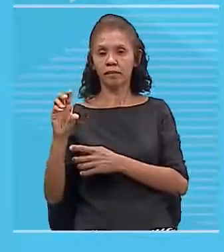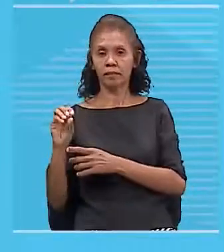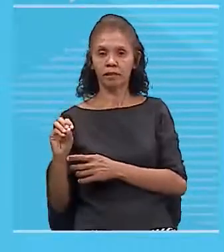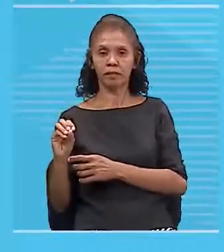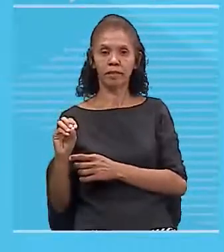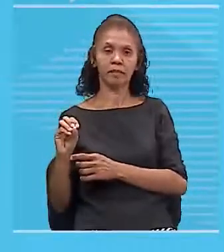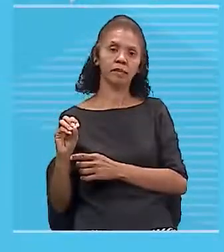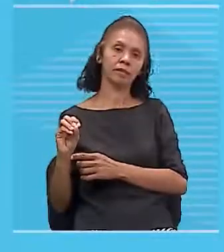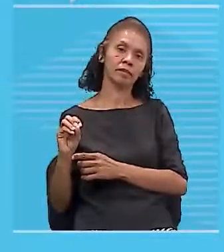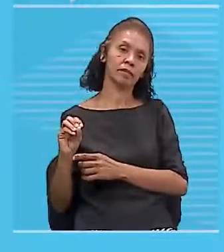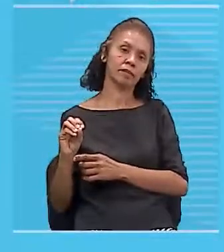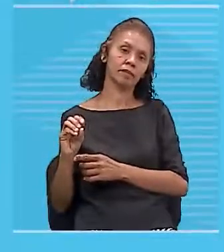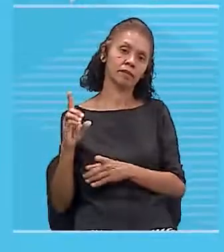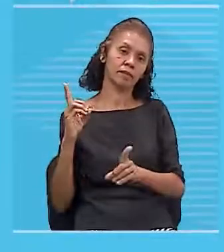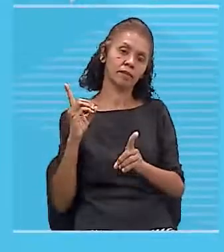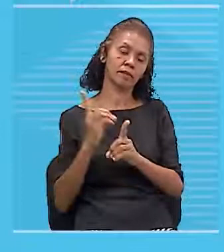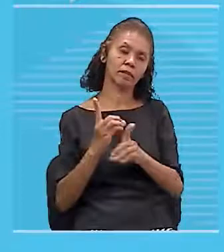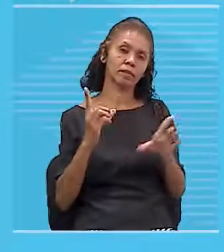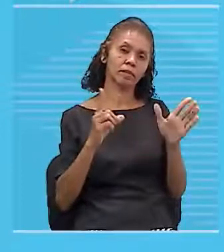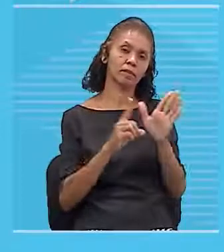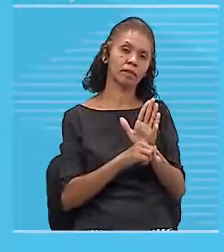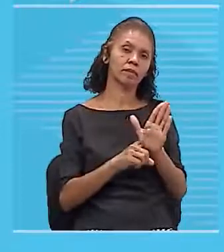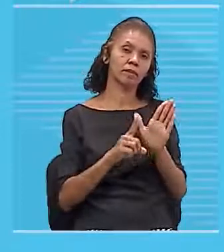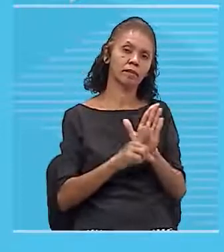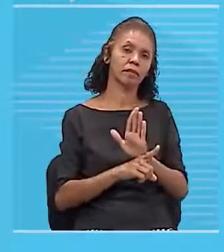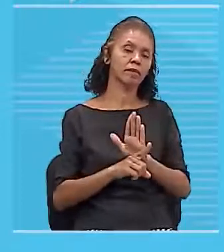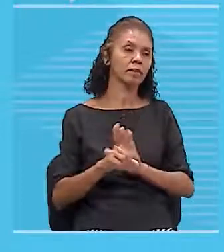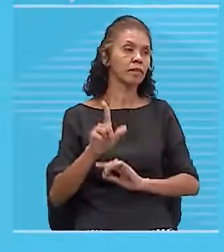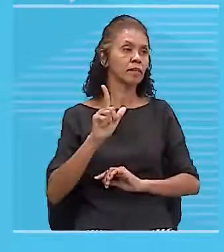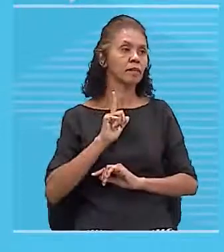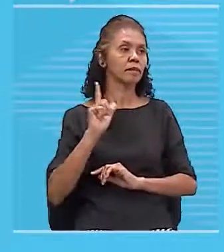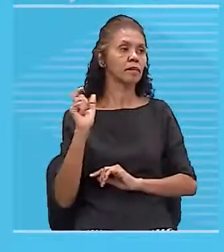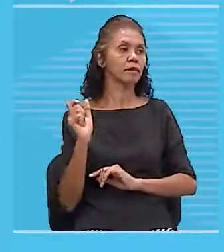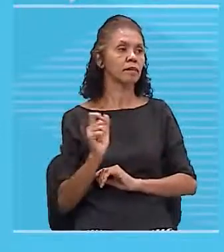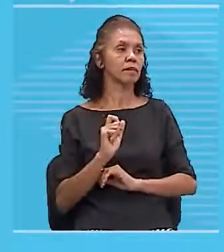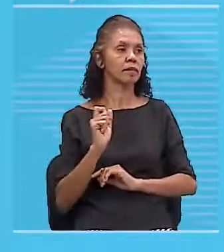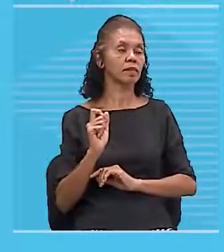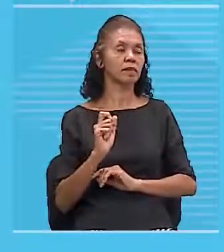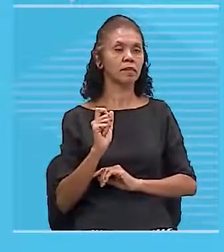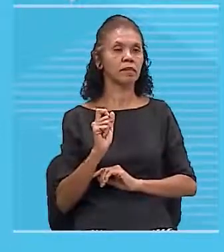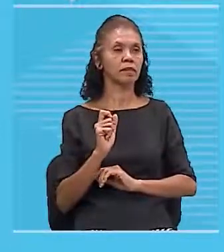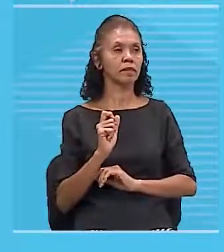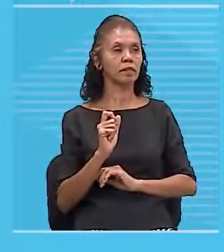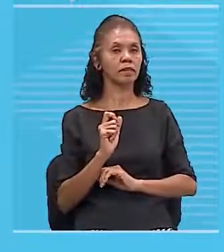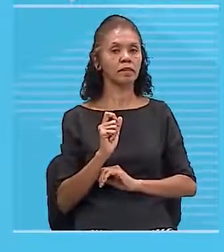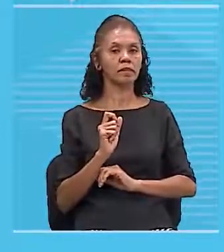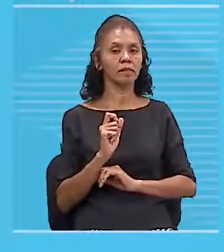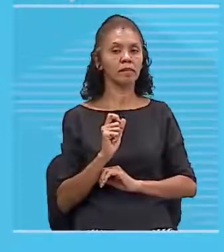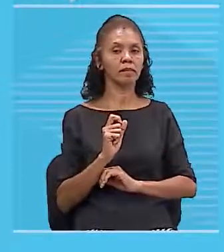recorrente nas questões, eu tenho a constante valendo